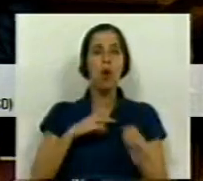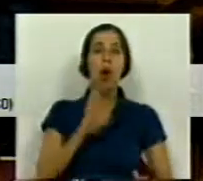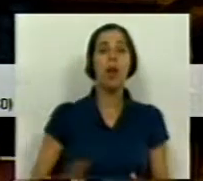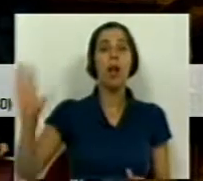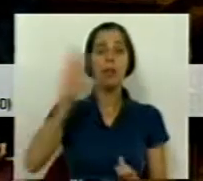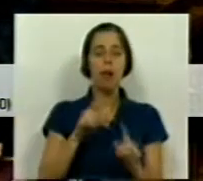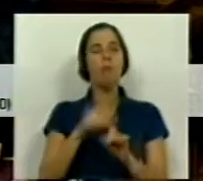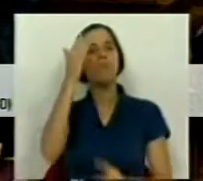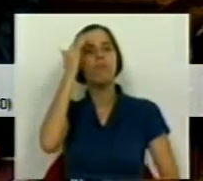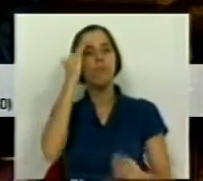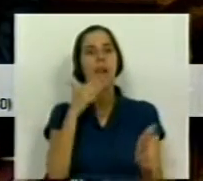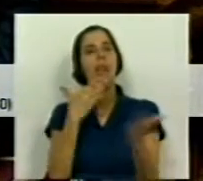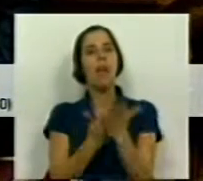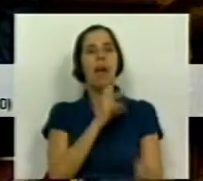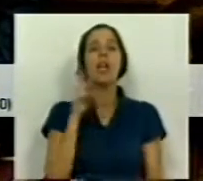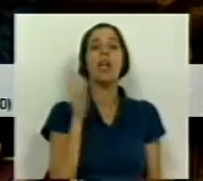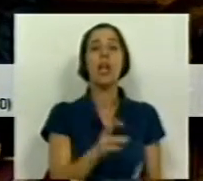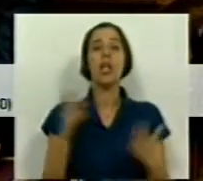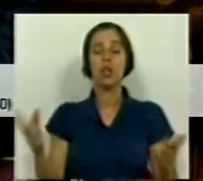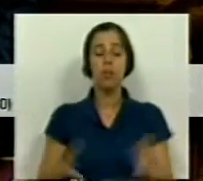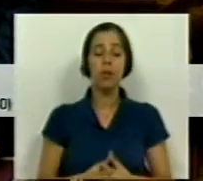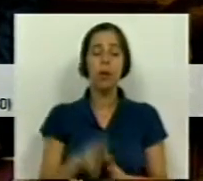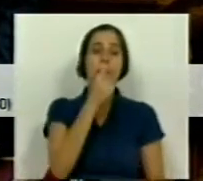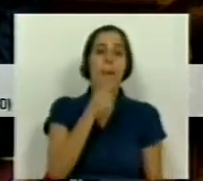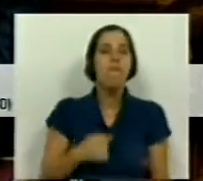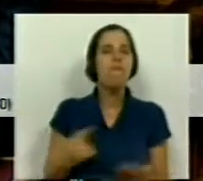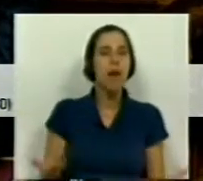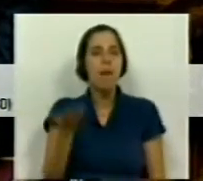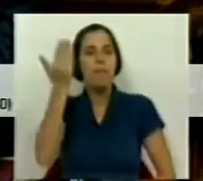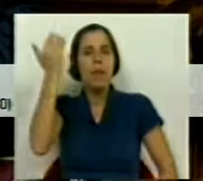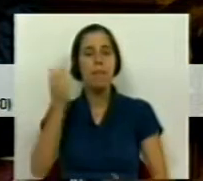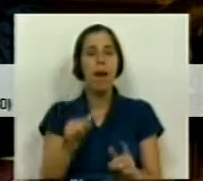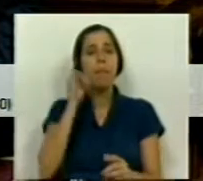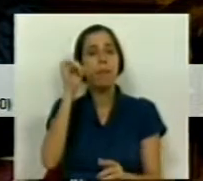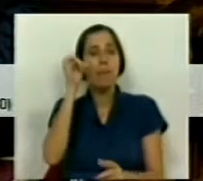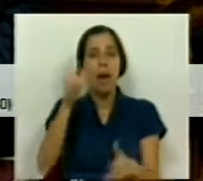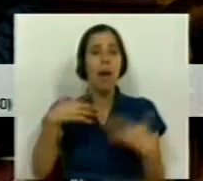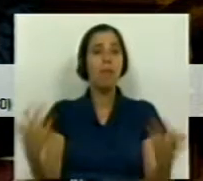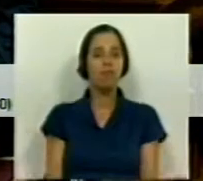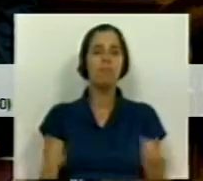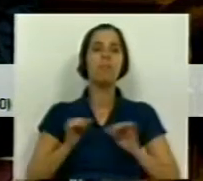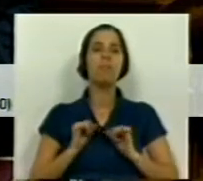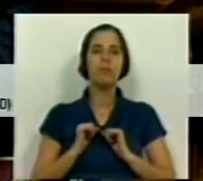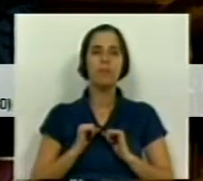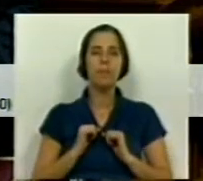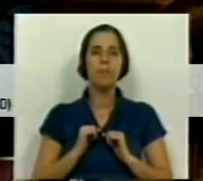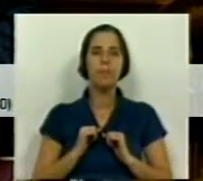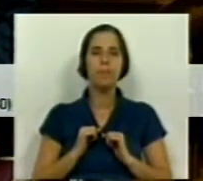Entendemos que dá resposta a uma falha, uma lacuna e uma insuficiência do nosso